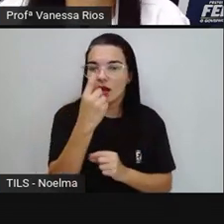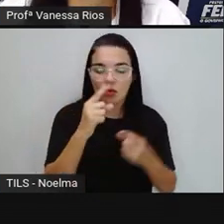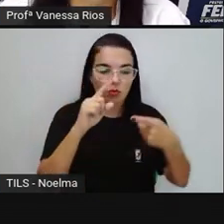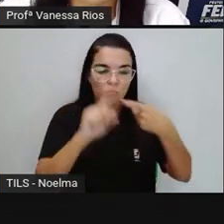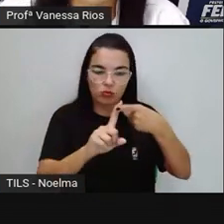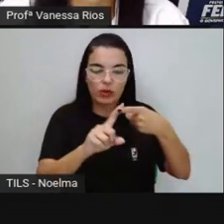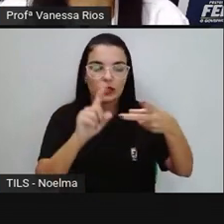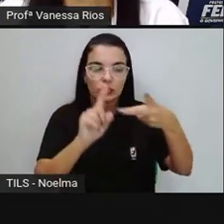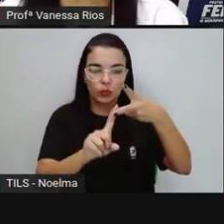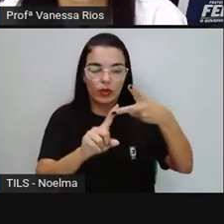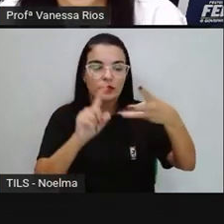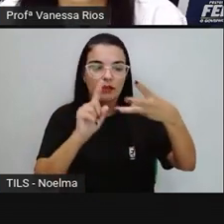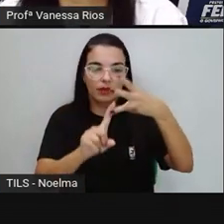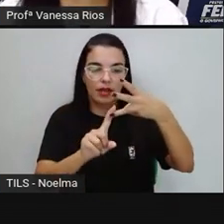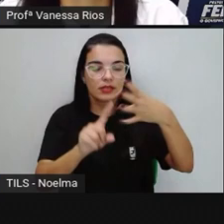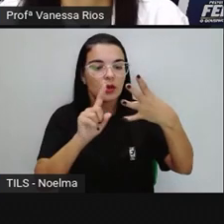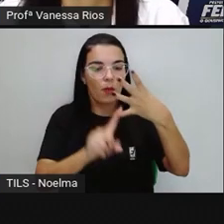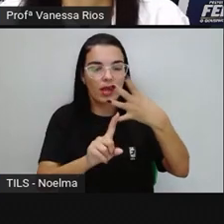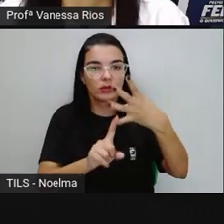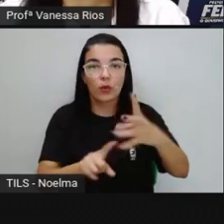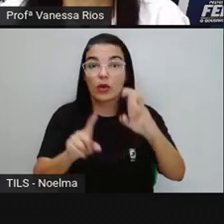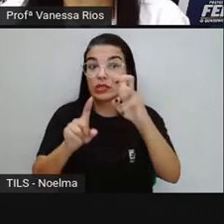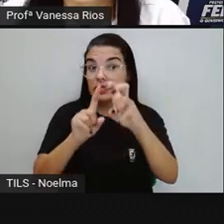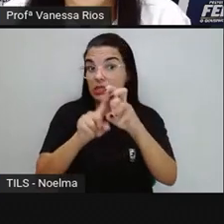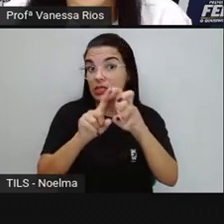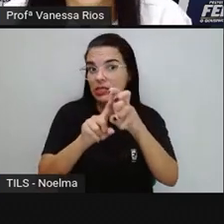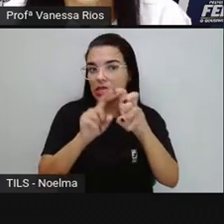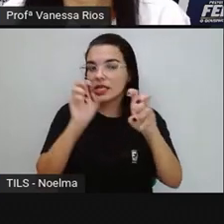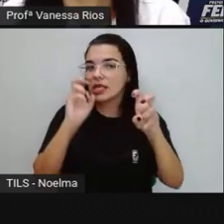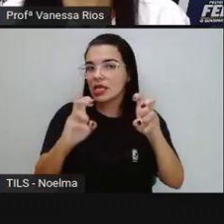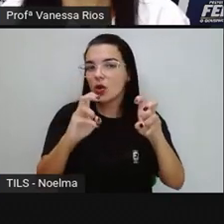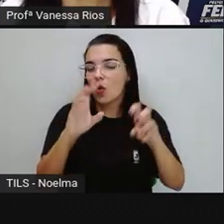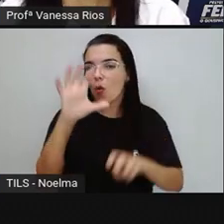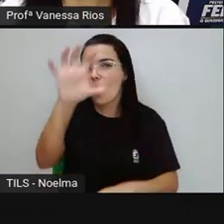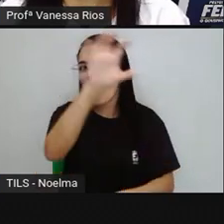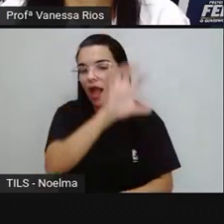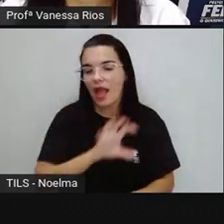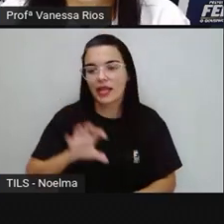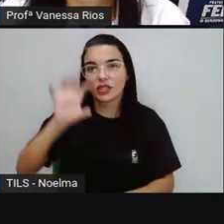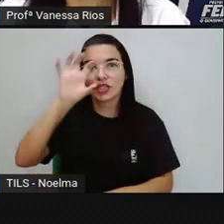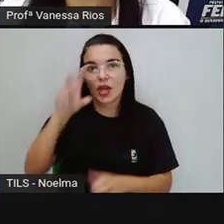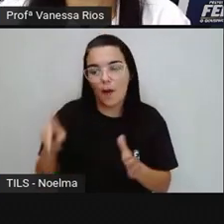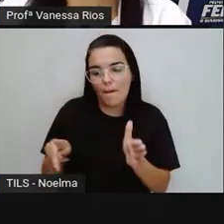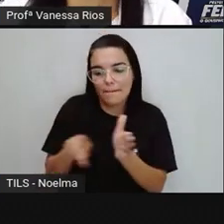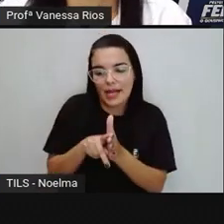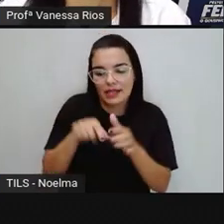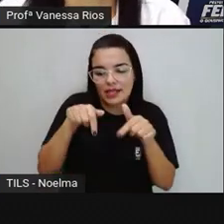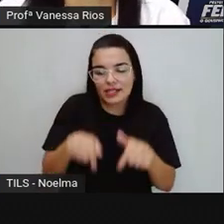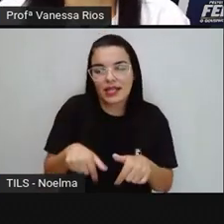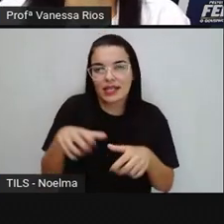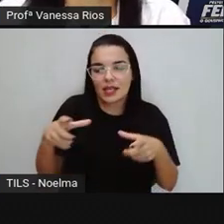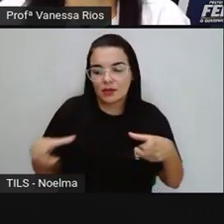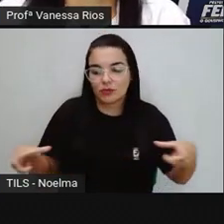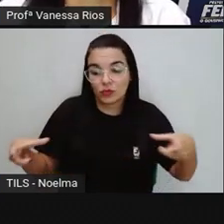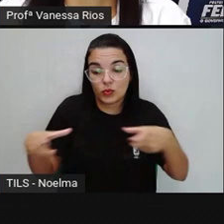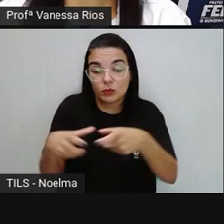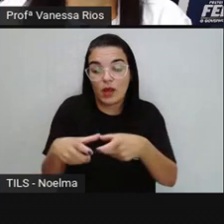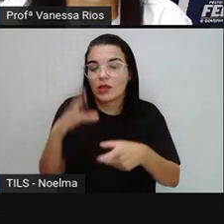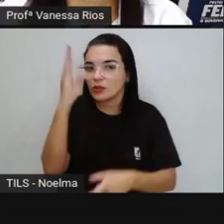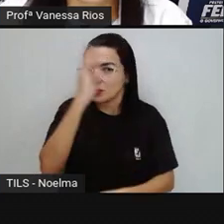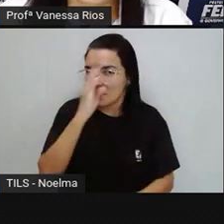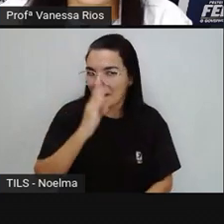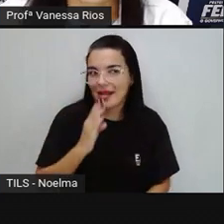duas, três, quatro, cinco regiões compondo o espaço geográfico